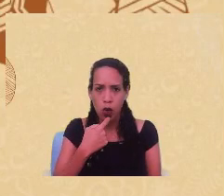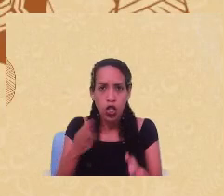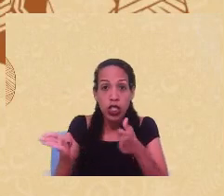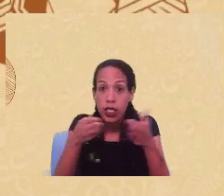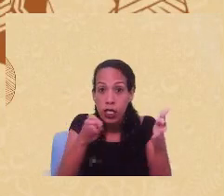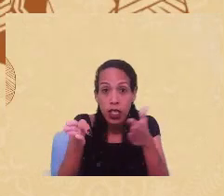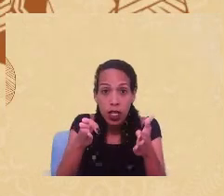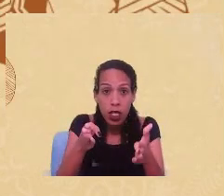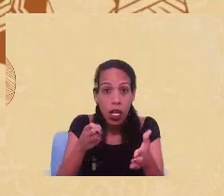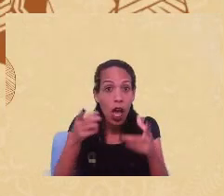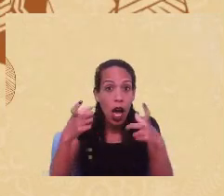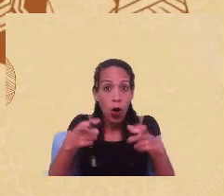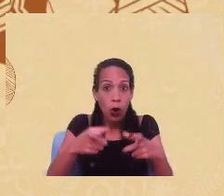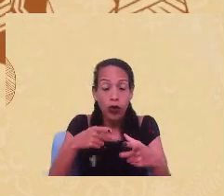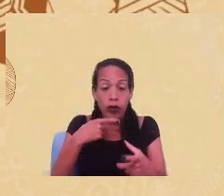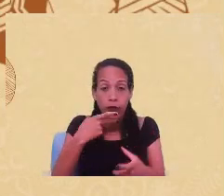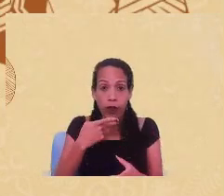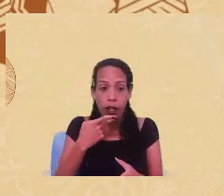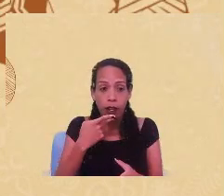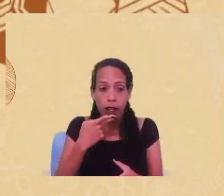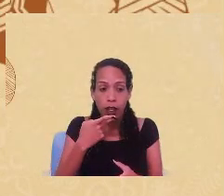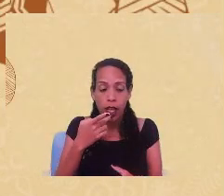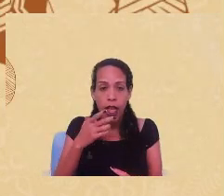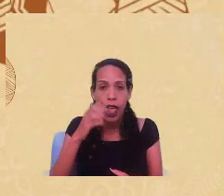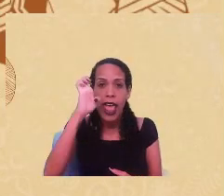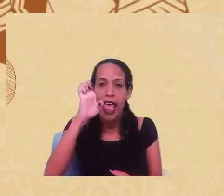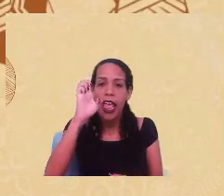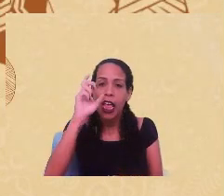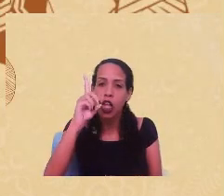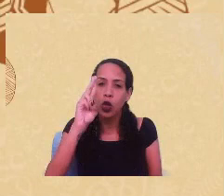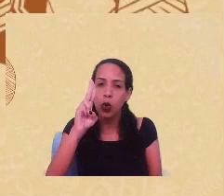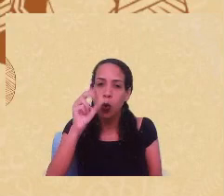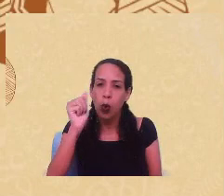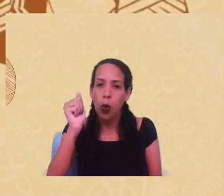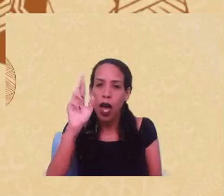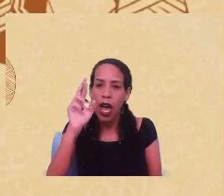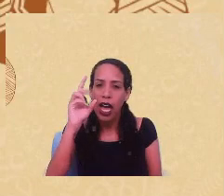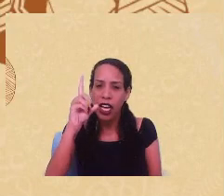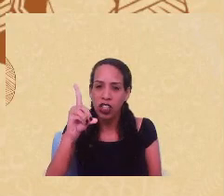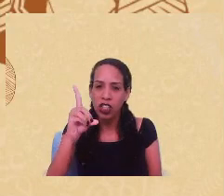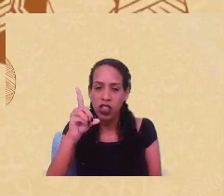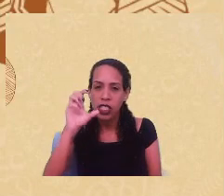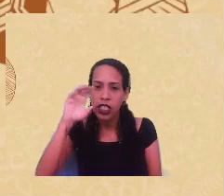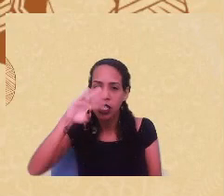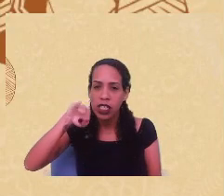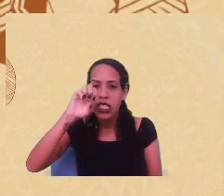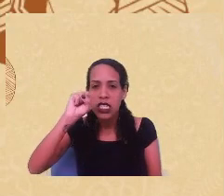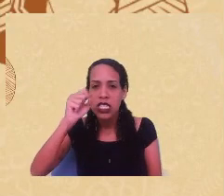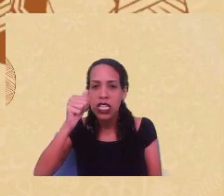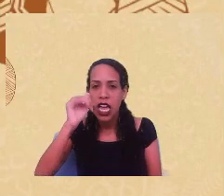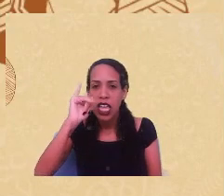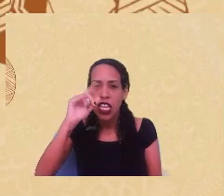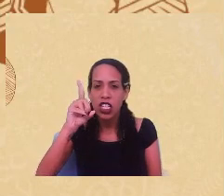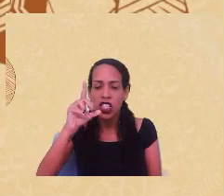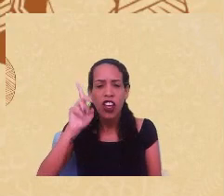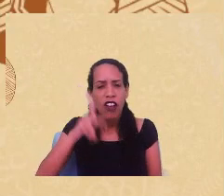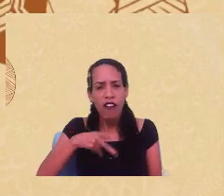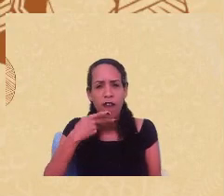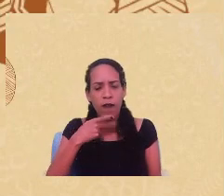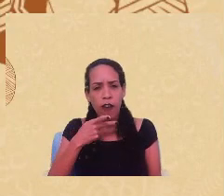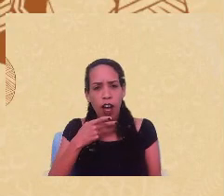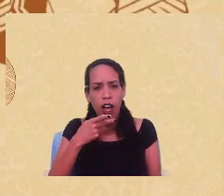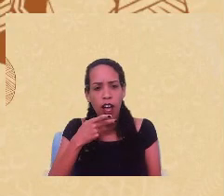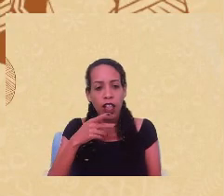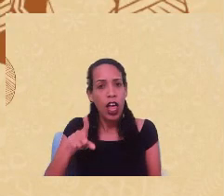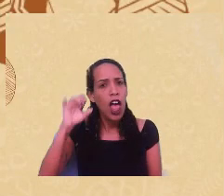outra. O Eduard Said. Eduard Said, ele faz uma crítica muito interessante a ideia de